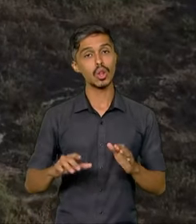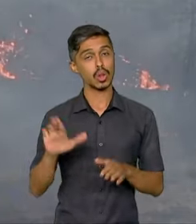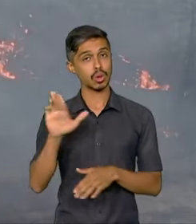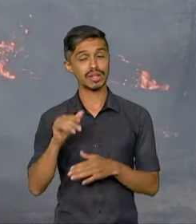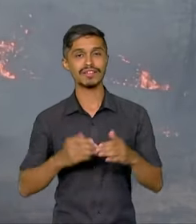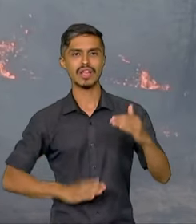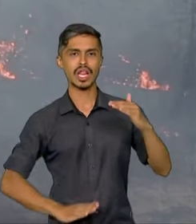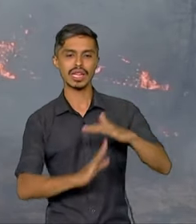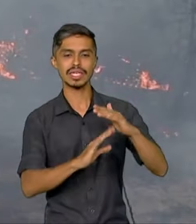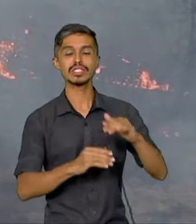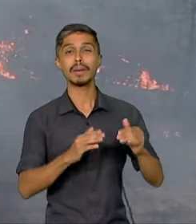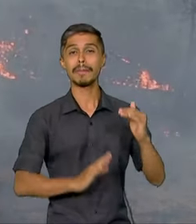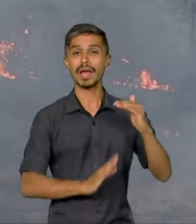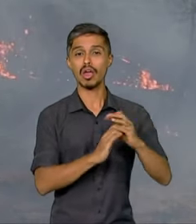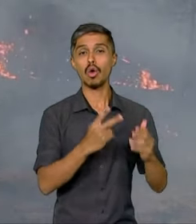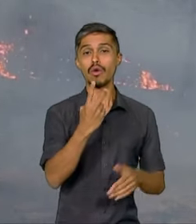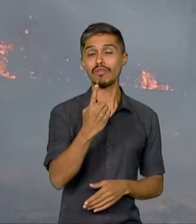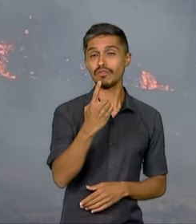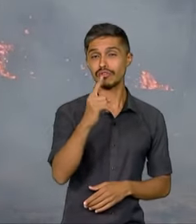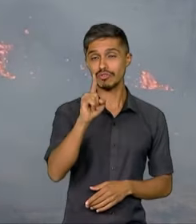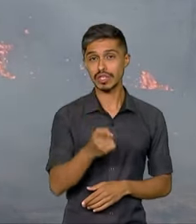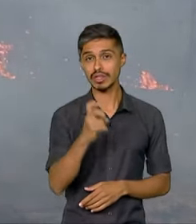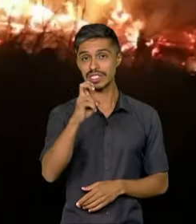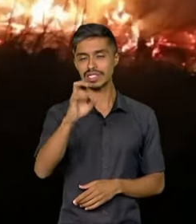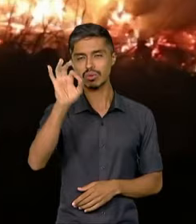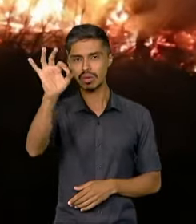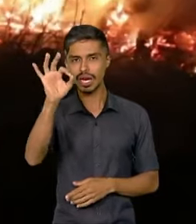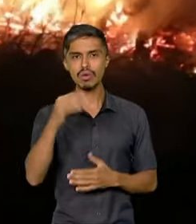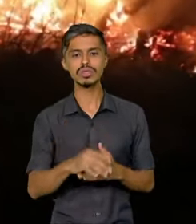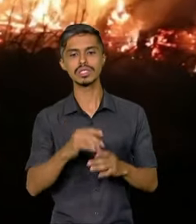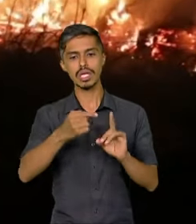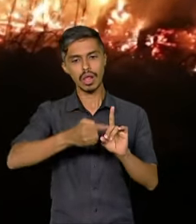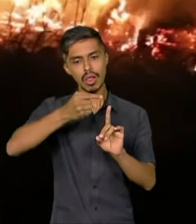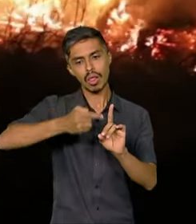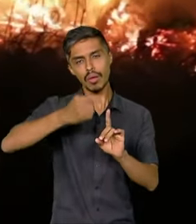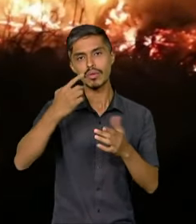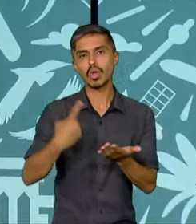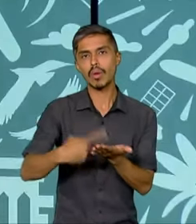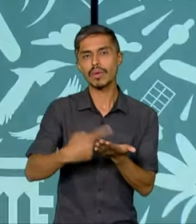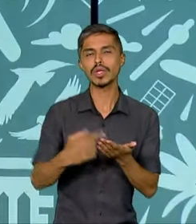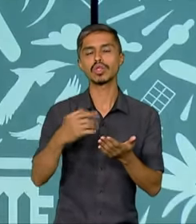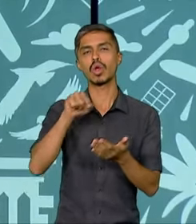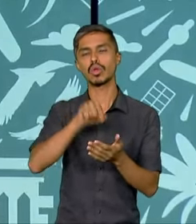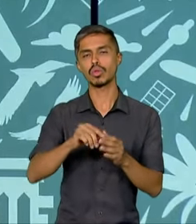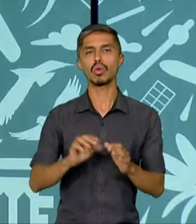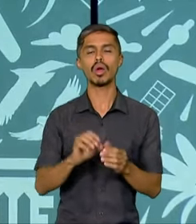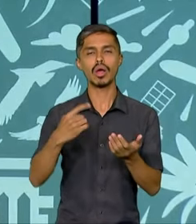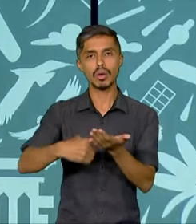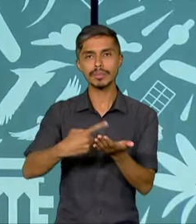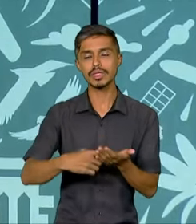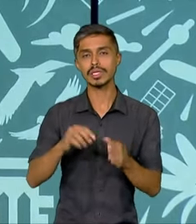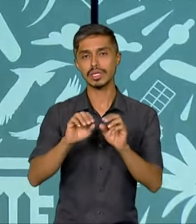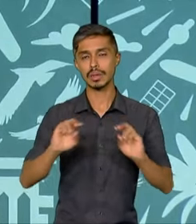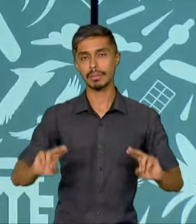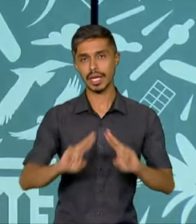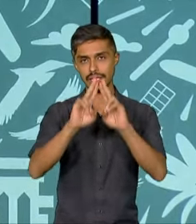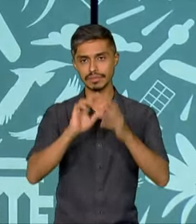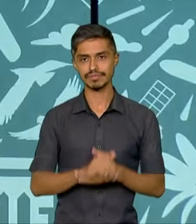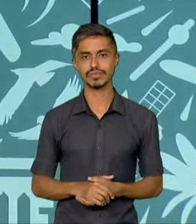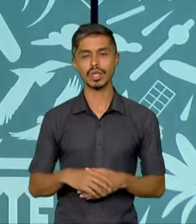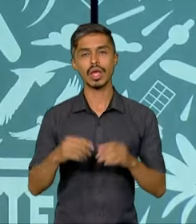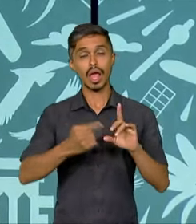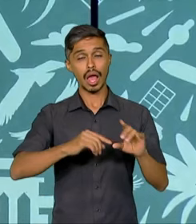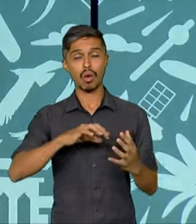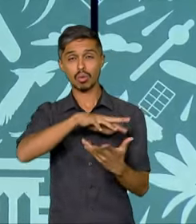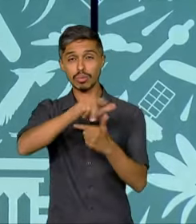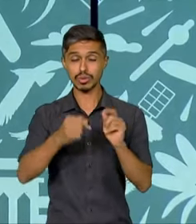máximo de 1,5 graus Celsius de aquecimento global definido pelo acordo de Paris. O aumento da temperatura global